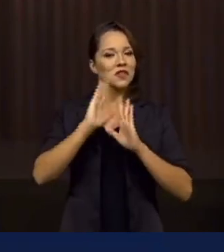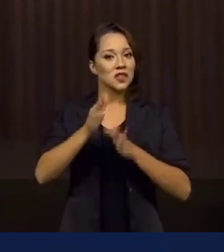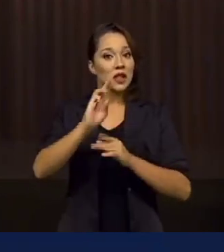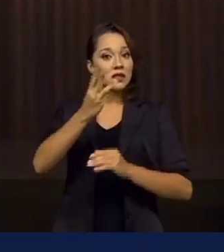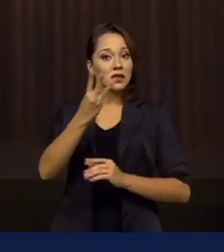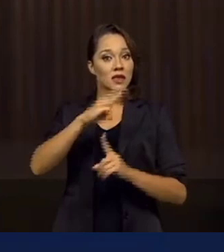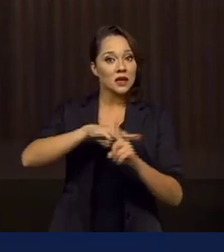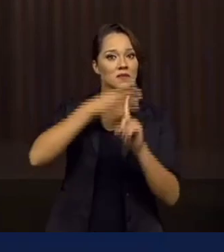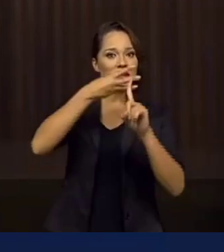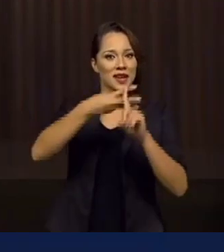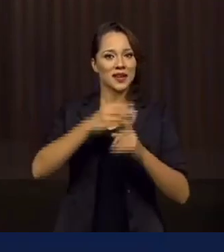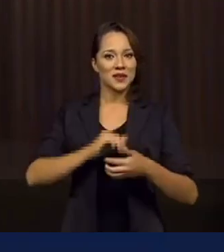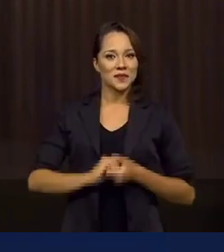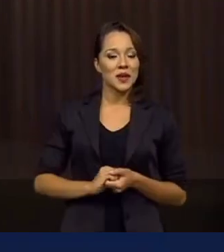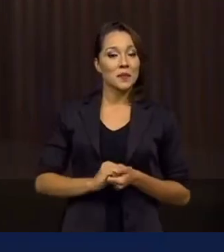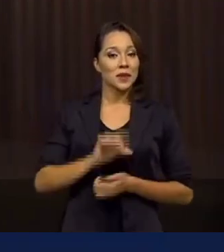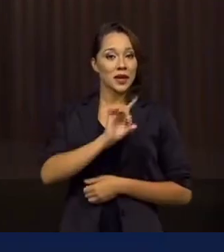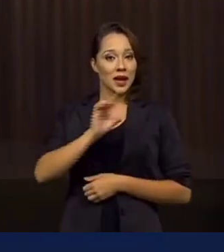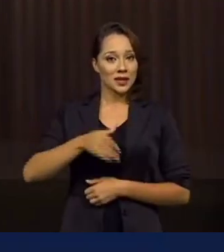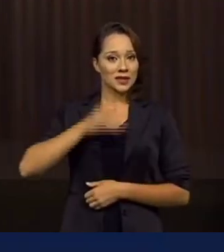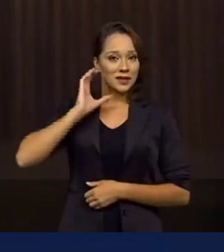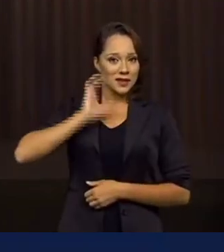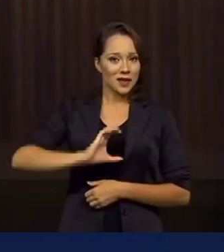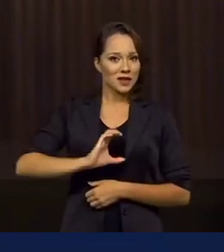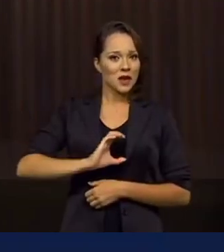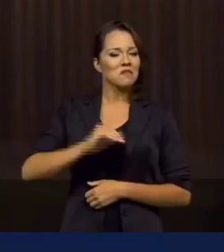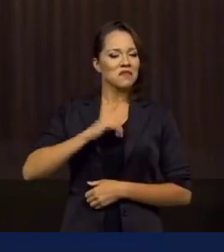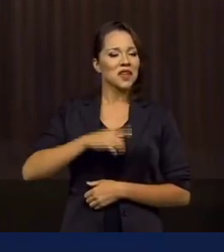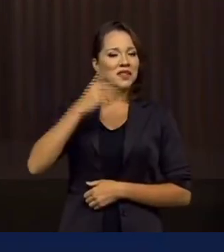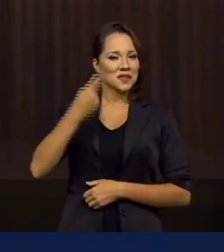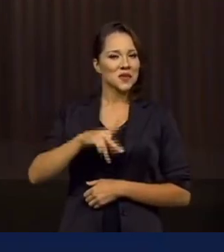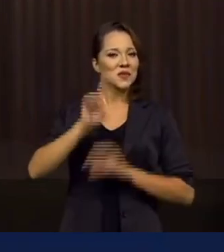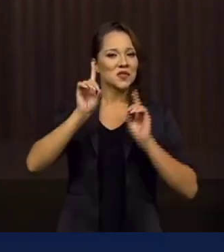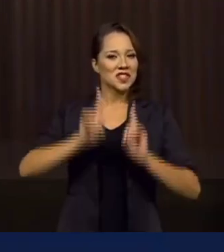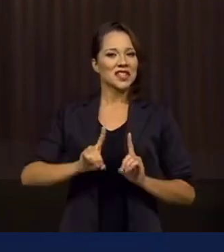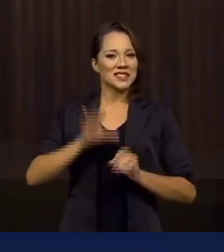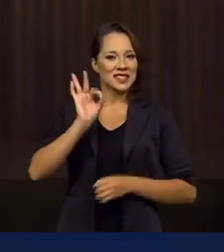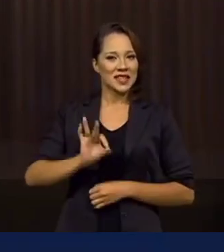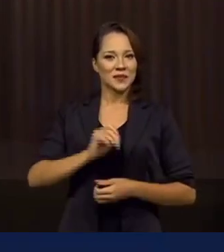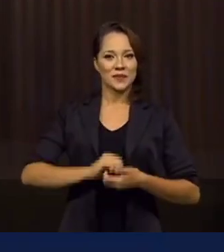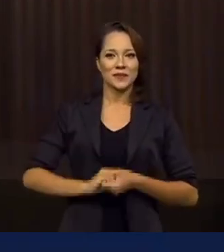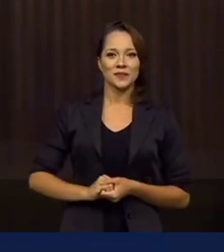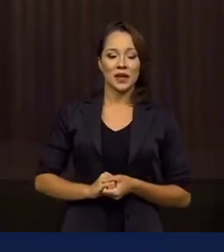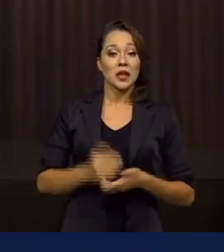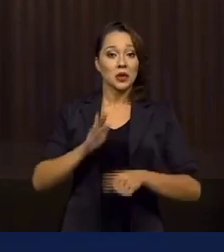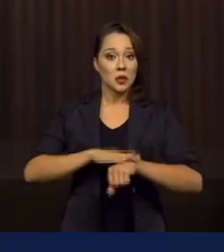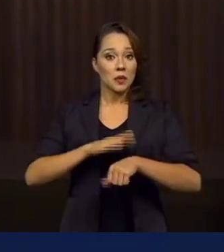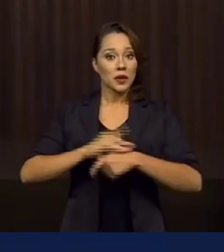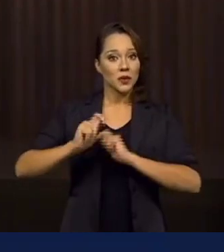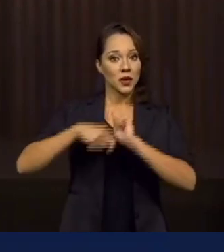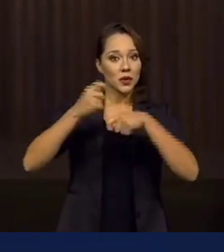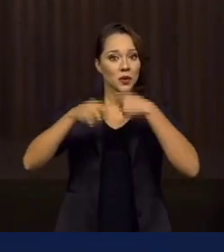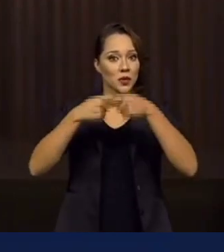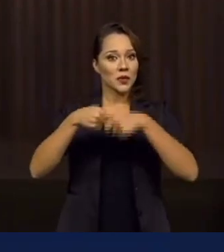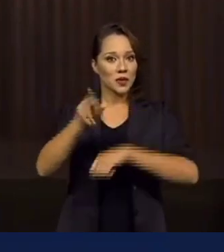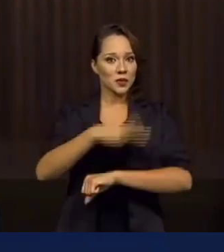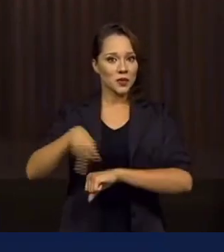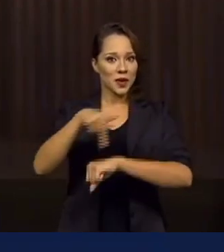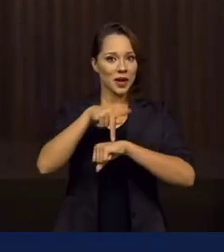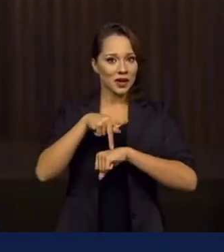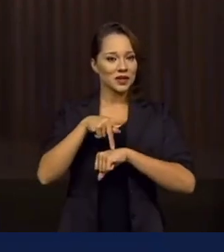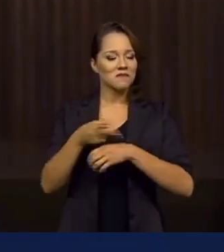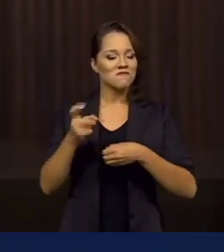triplicados para que o cidadão exerça sua plena cidadania. No momento em que a economia do nosso país